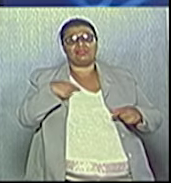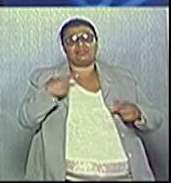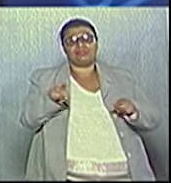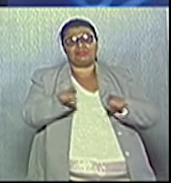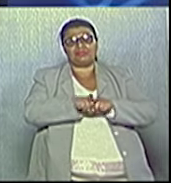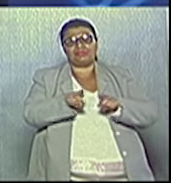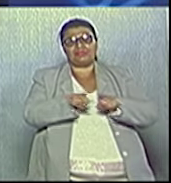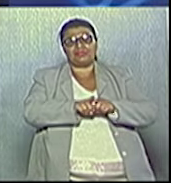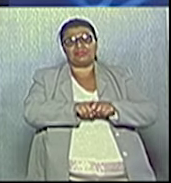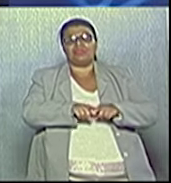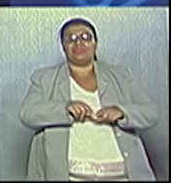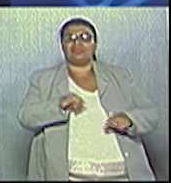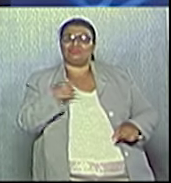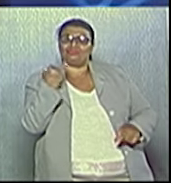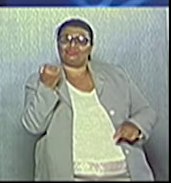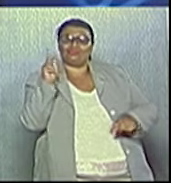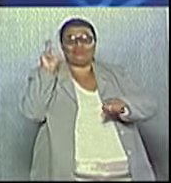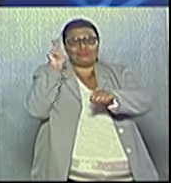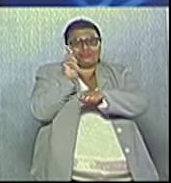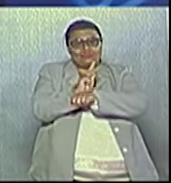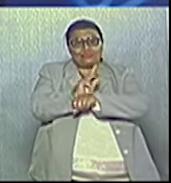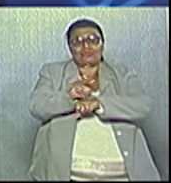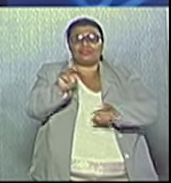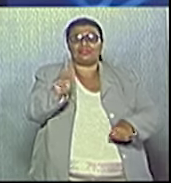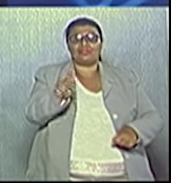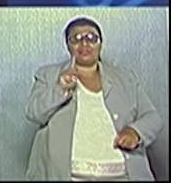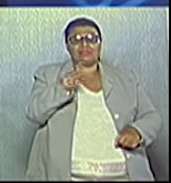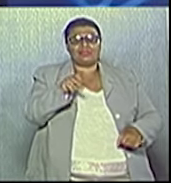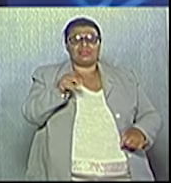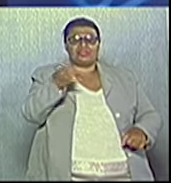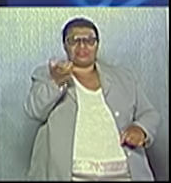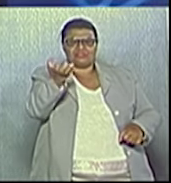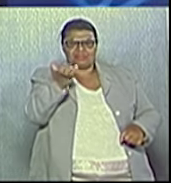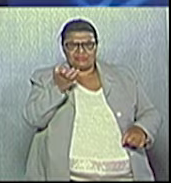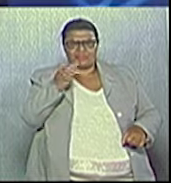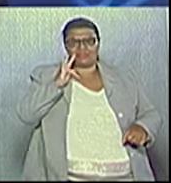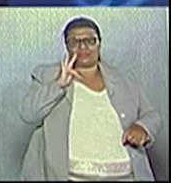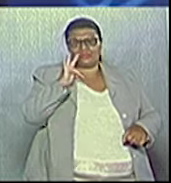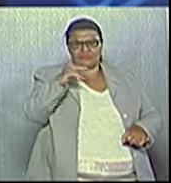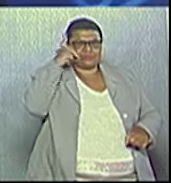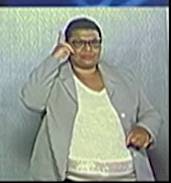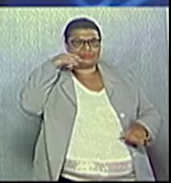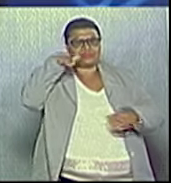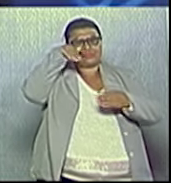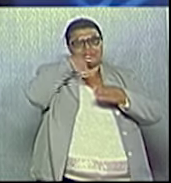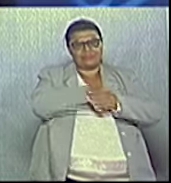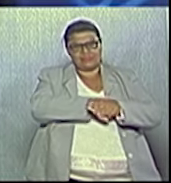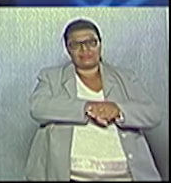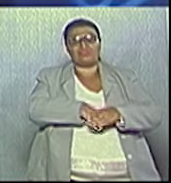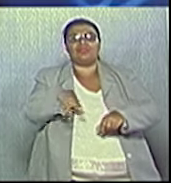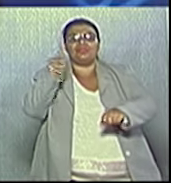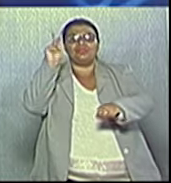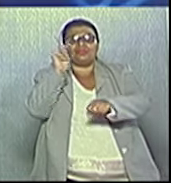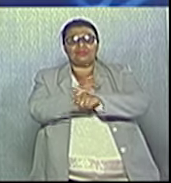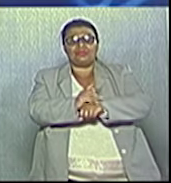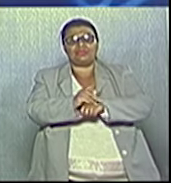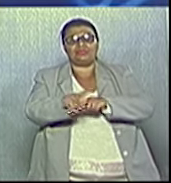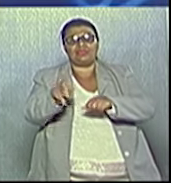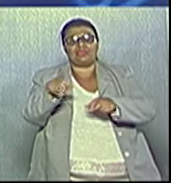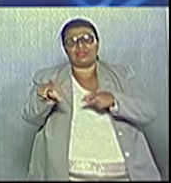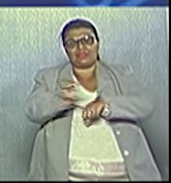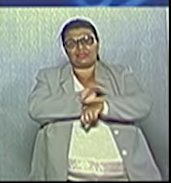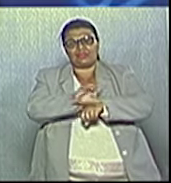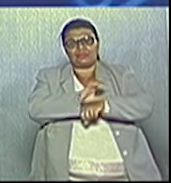valorizar os professores. É o que eu vou fazer no meu governo, vou valorizar, vou fazer mais treinamentos.